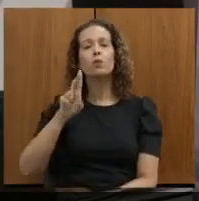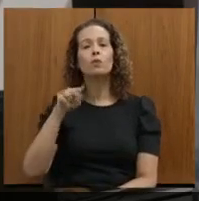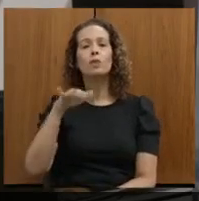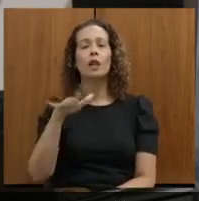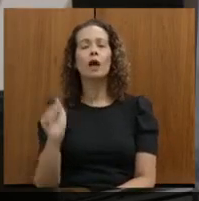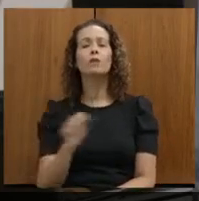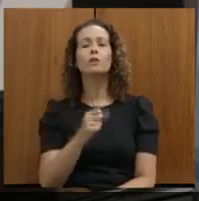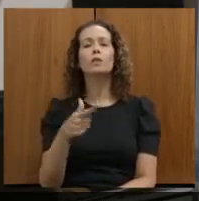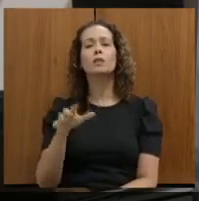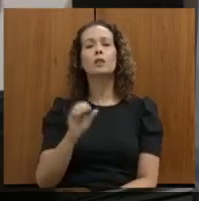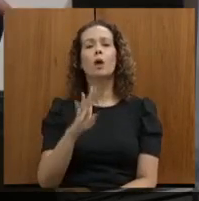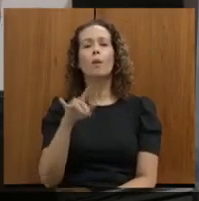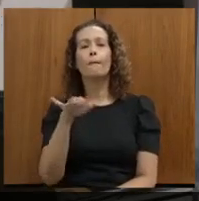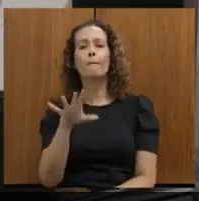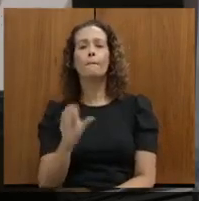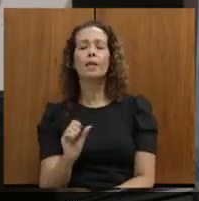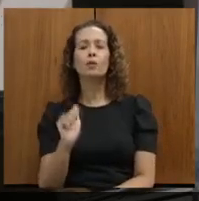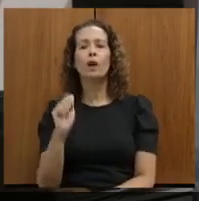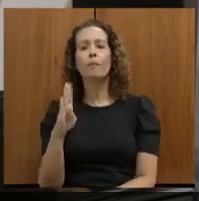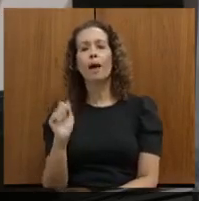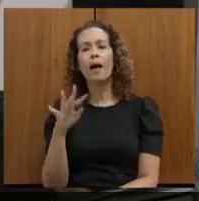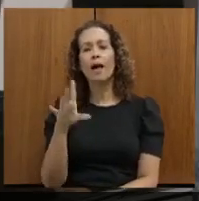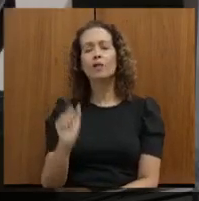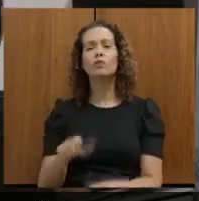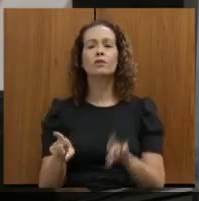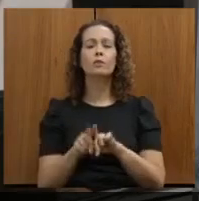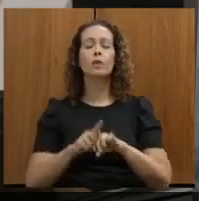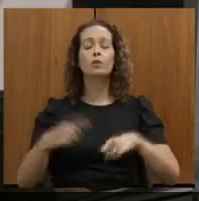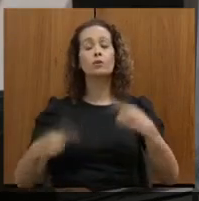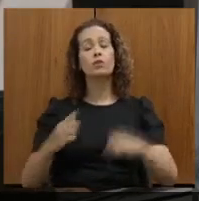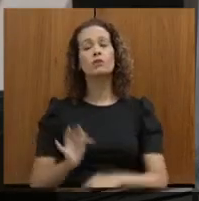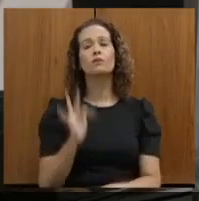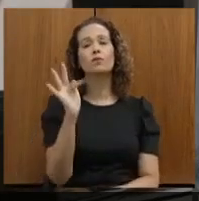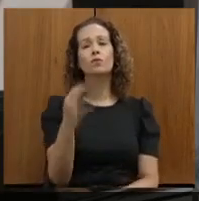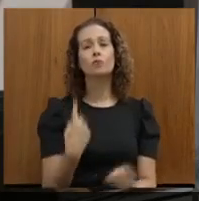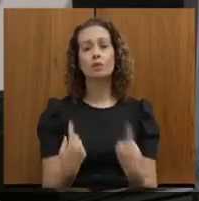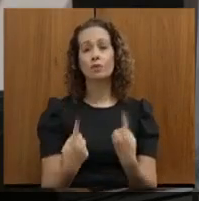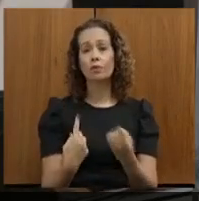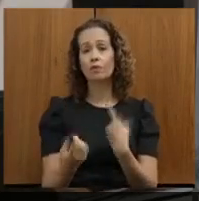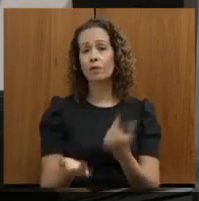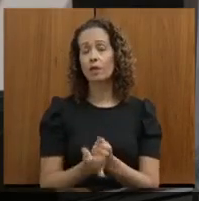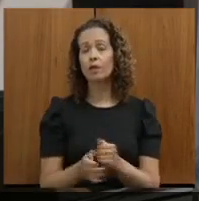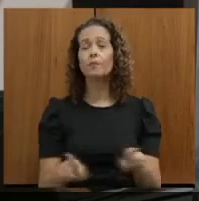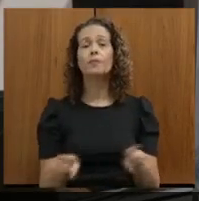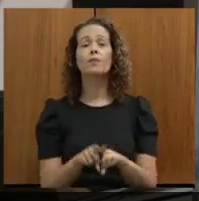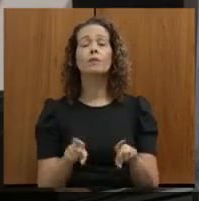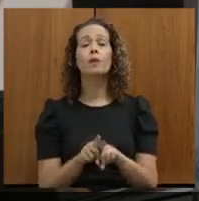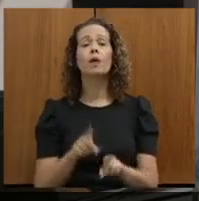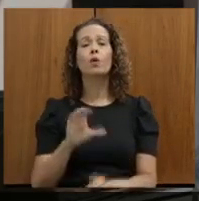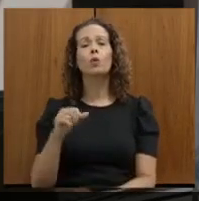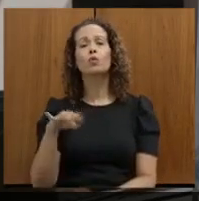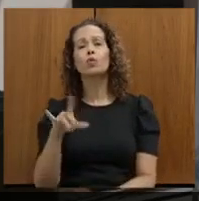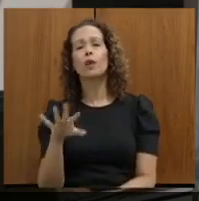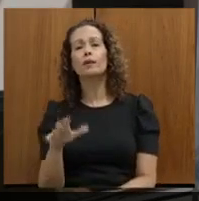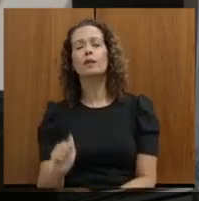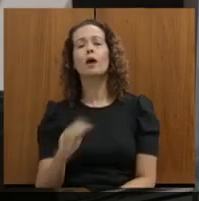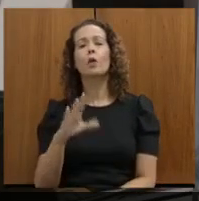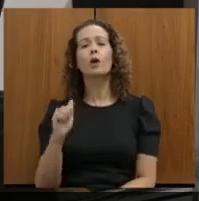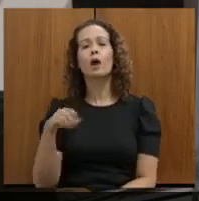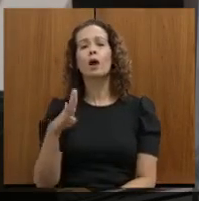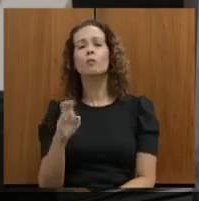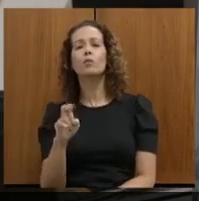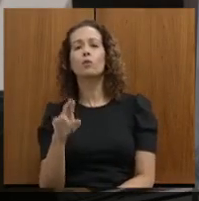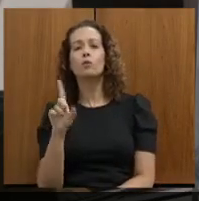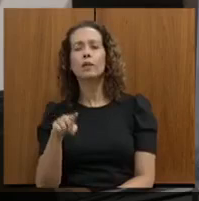São Bento Abade, para discutir a nossa também futura rodovia. Temos também Consolação, Cambuí, que também está